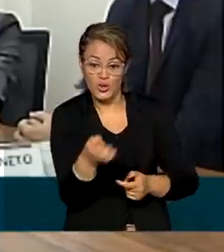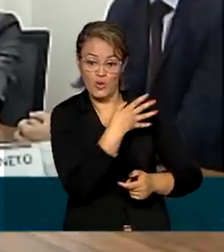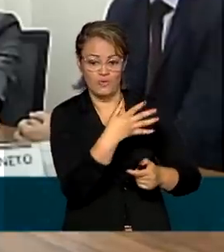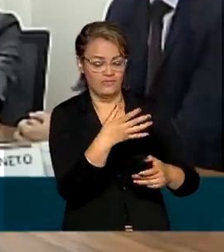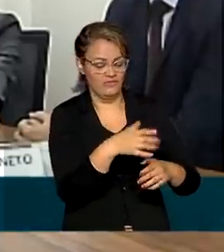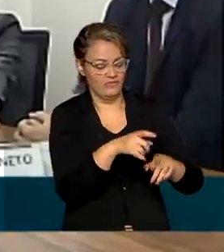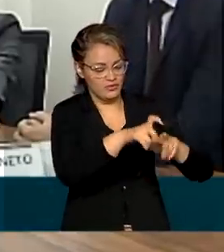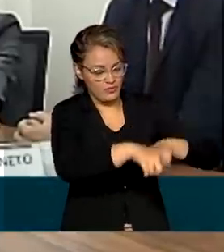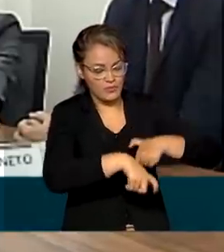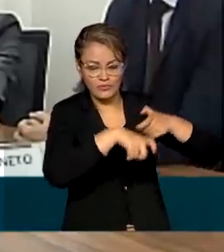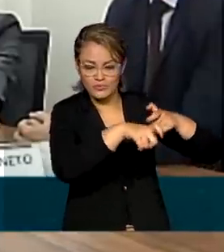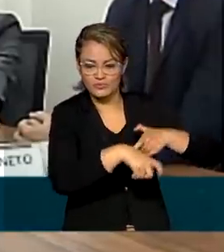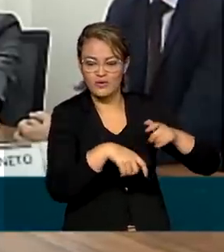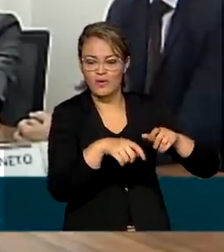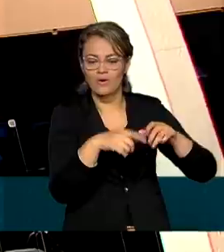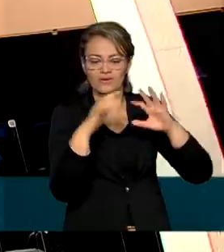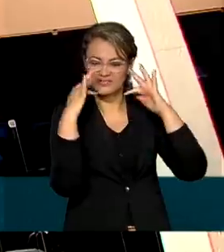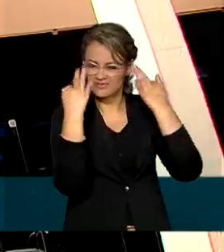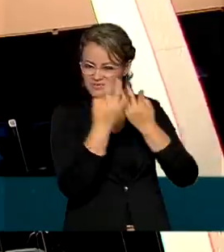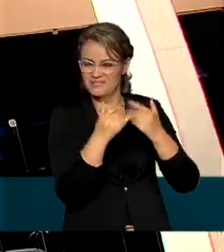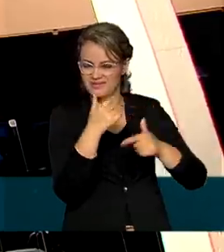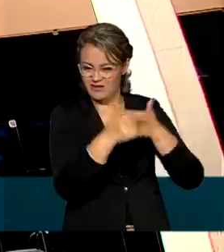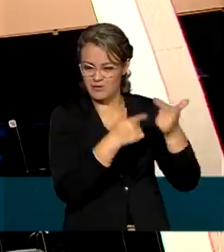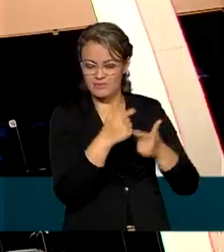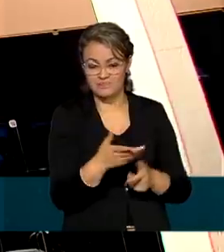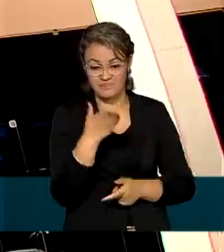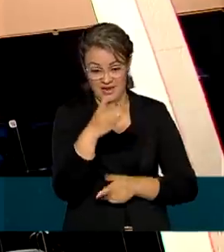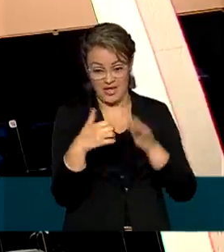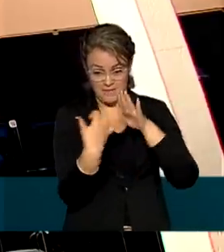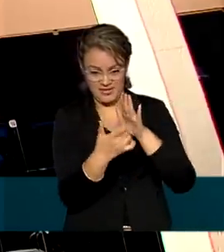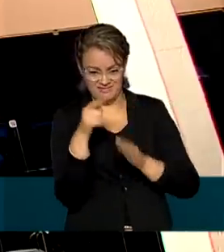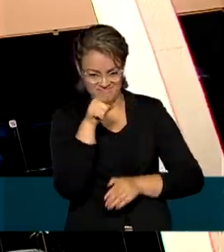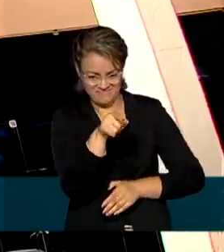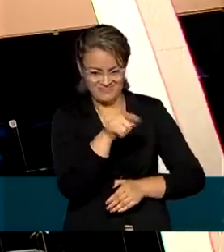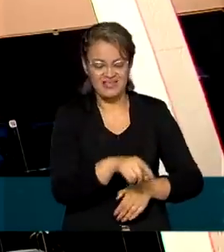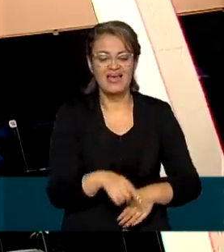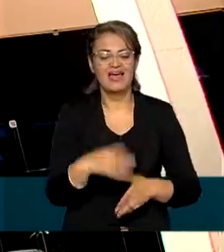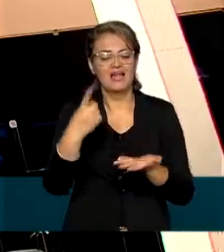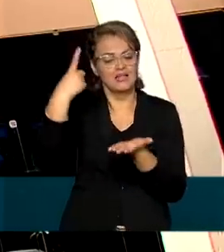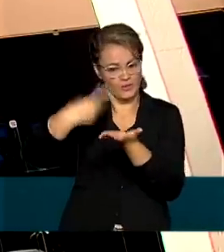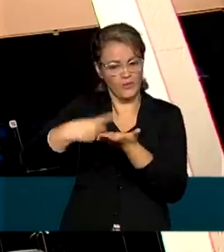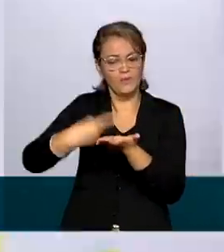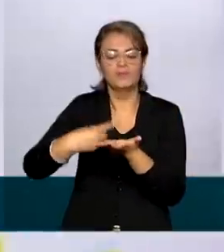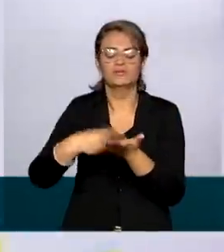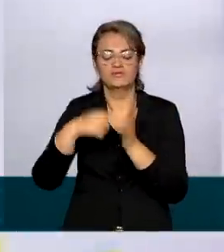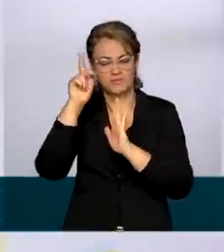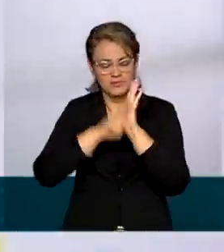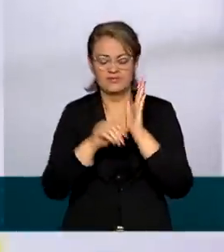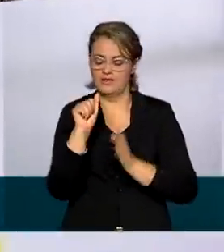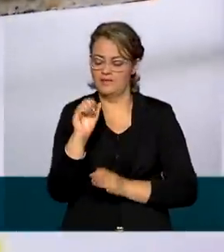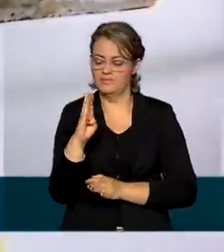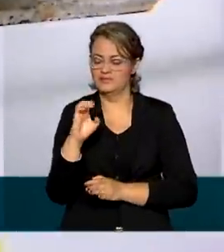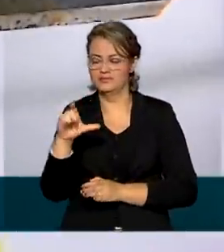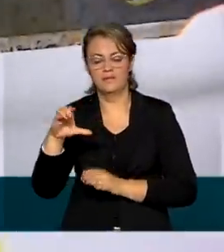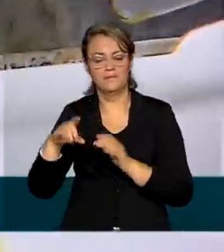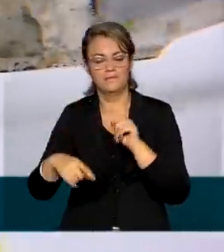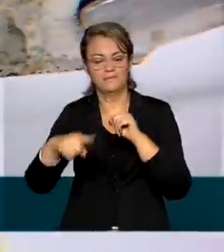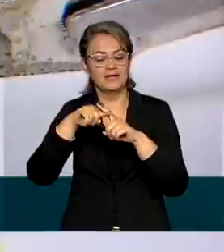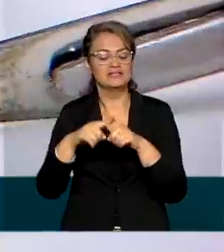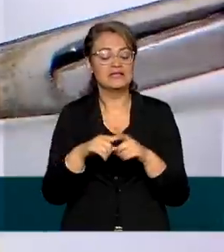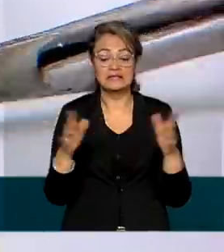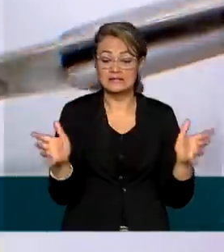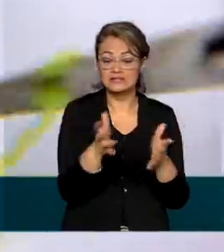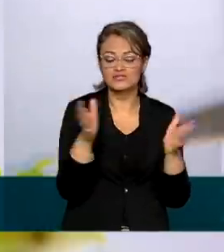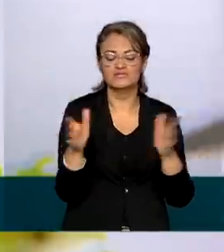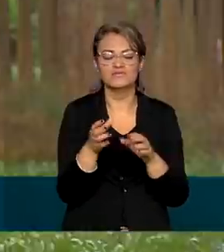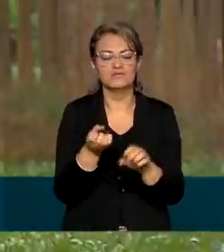rurais e agricultores familiares. A Embrapa também está comprometida com o plano ABC+, e tem traçado protocolos